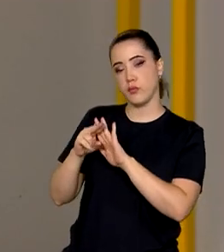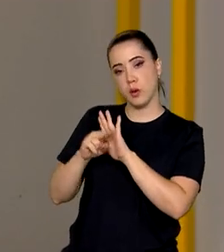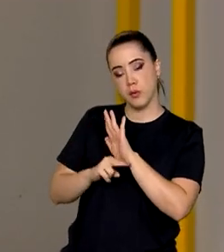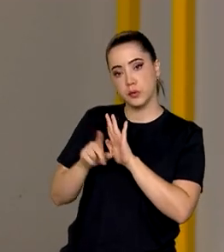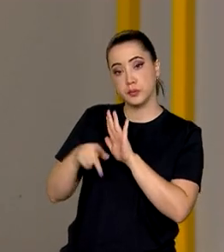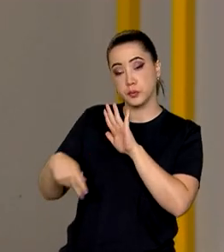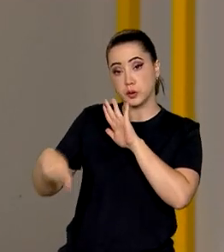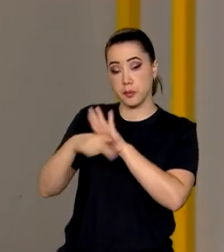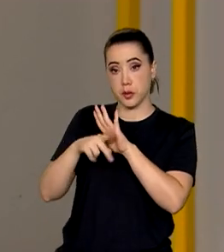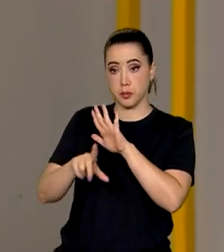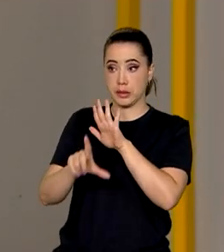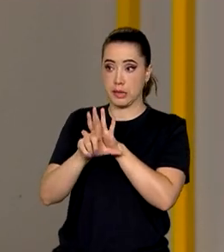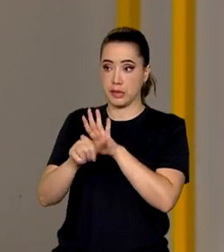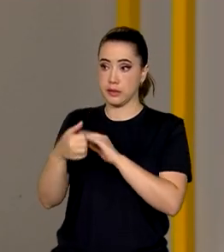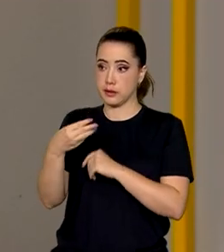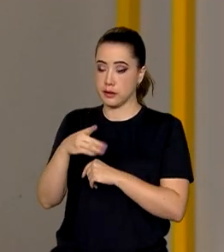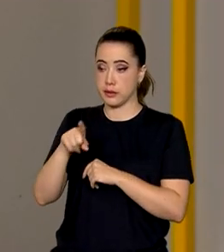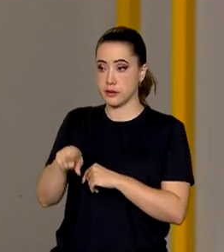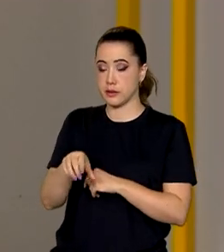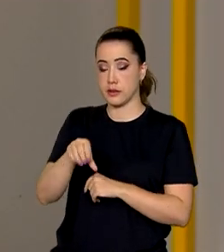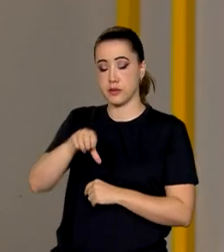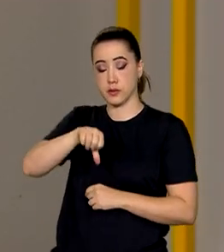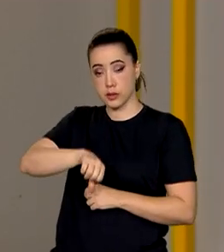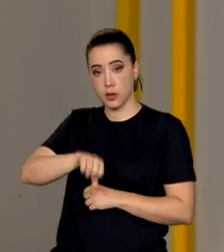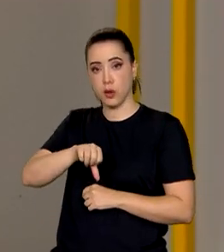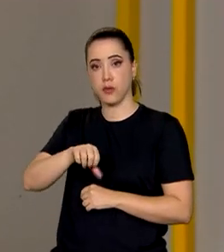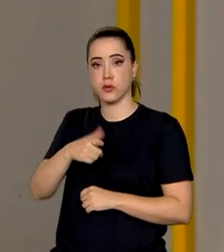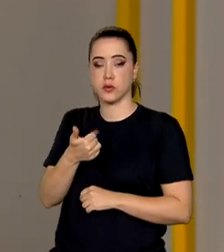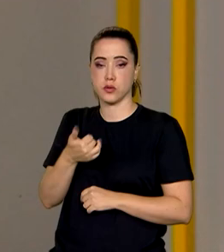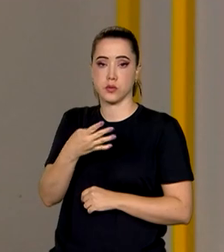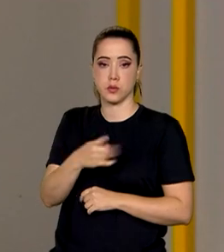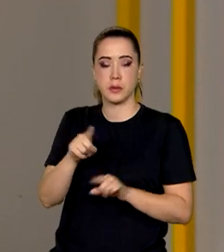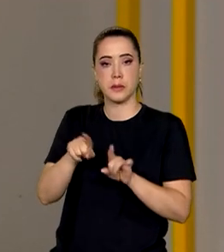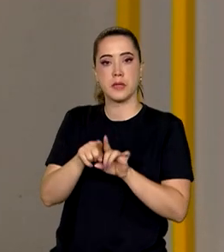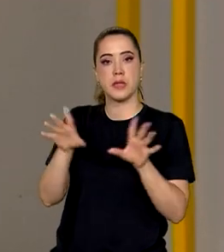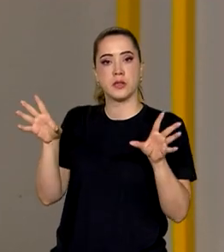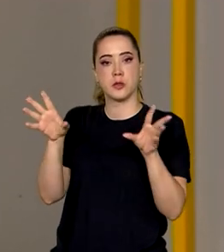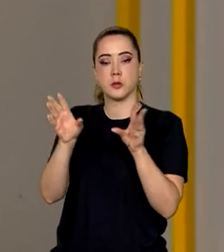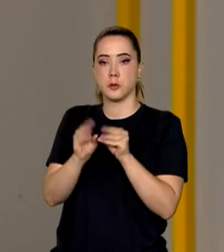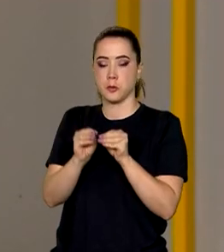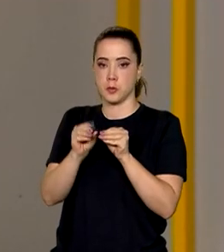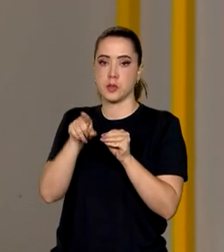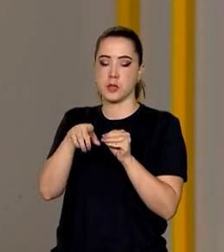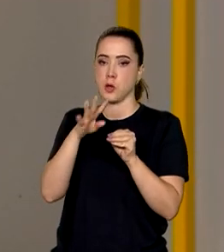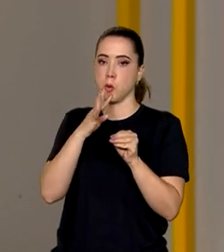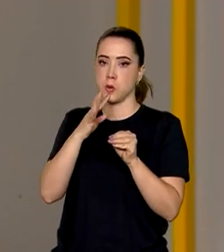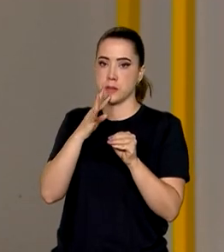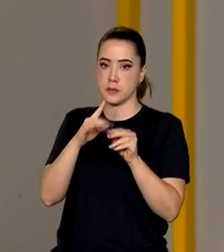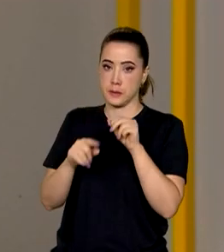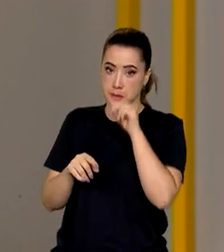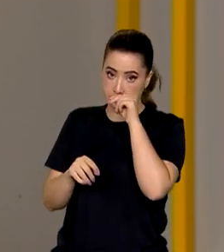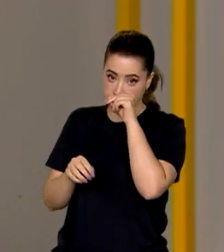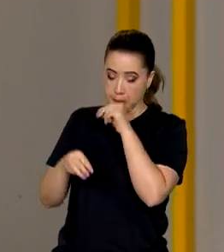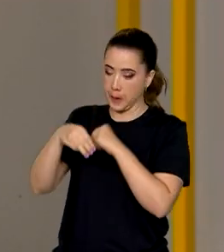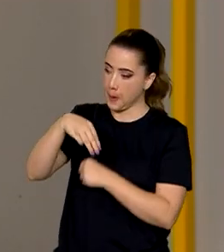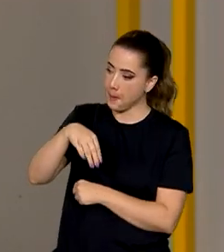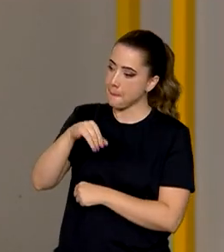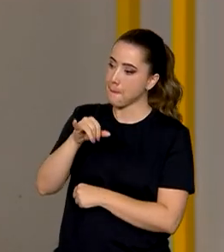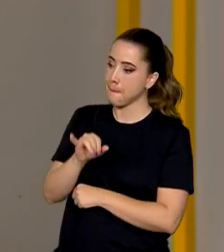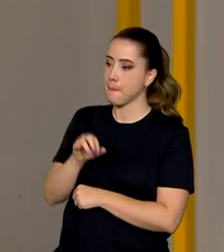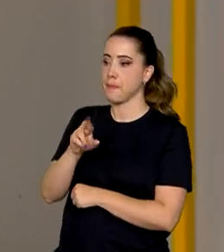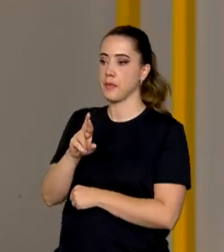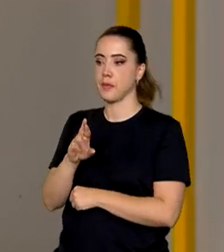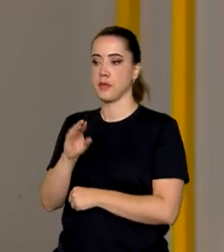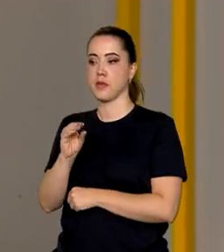da Lei 13.019, de 2014. E ele tem uma sigla, que é até um pouco famosa, chama-se MIROSC. É o